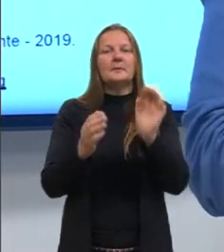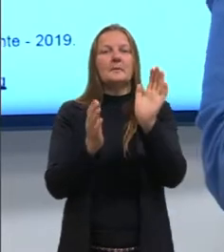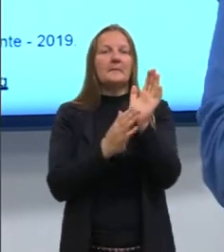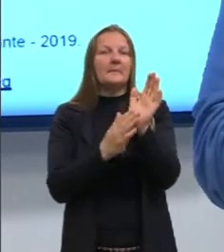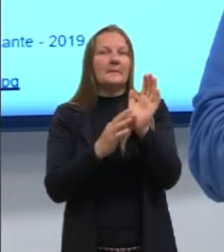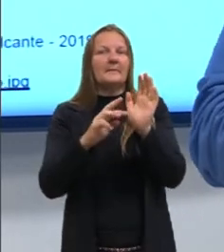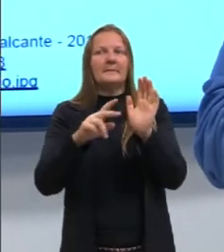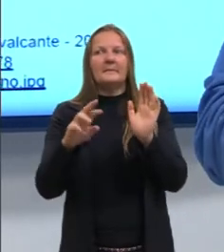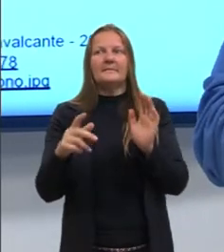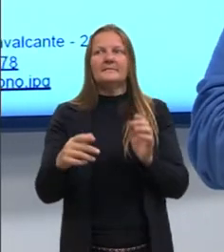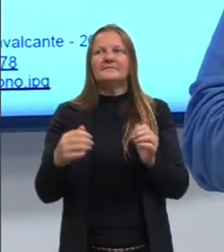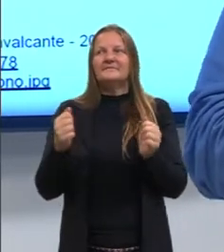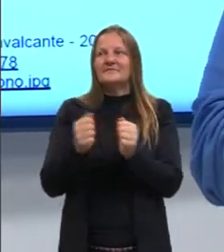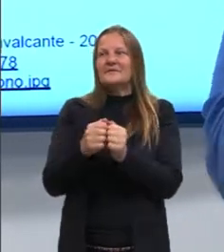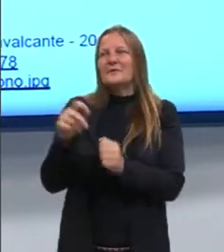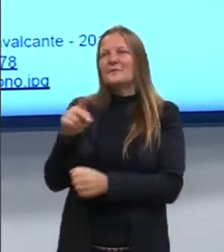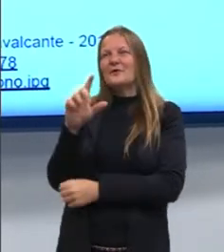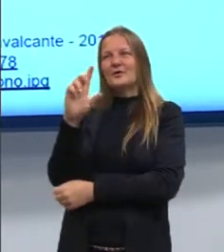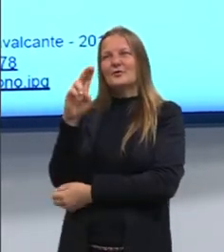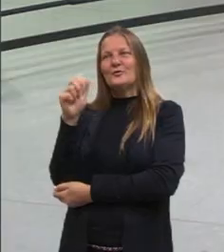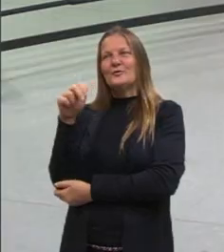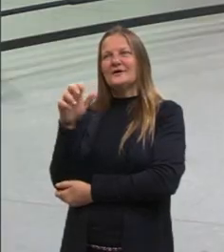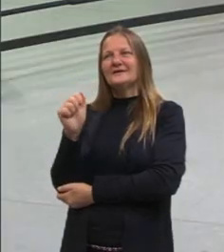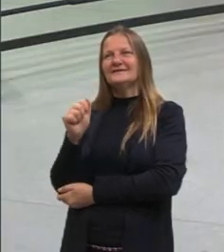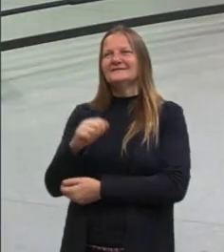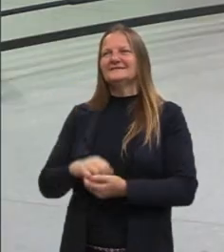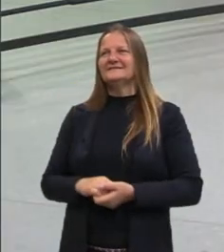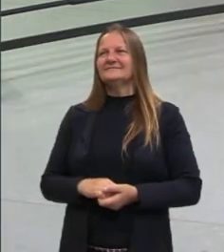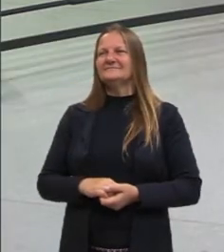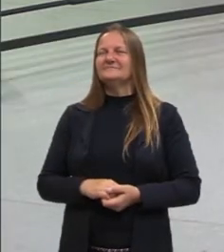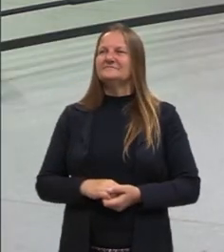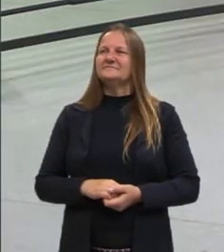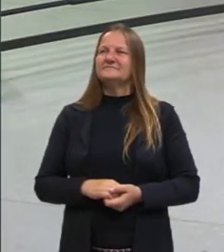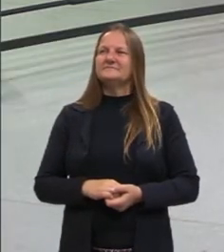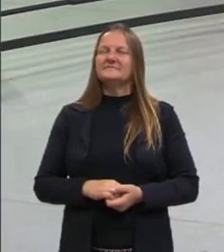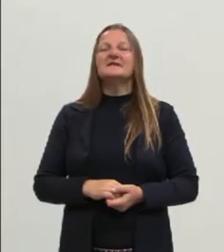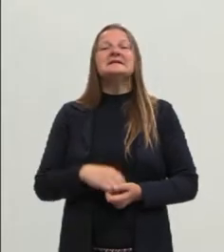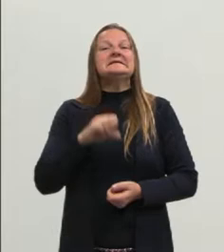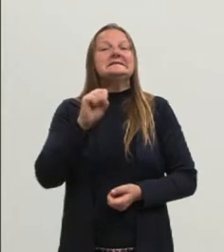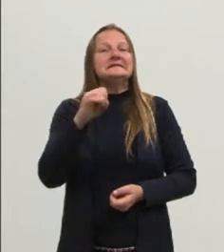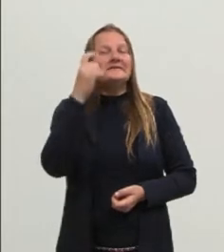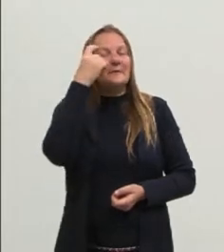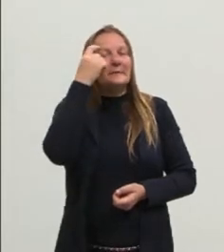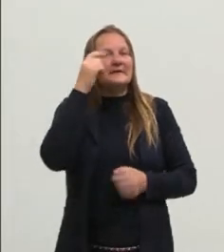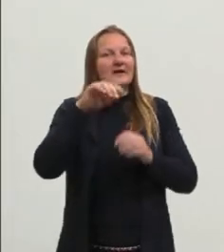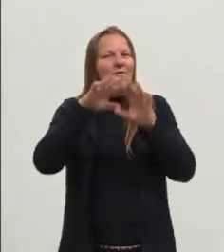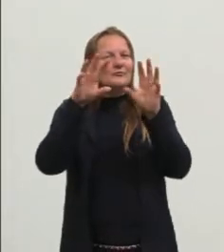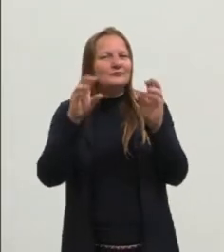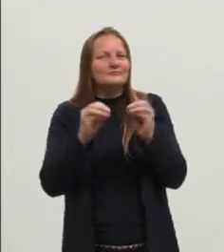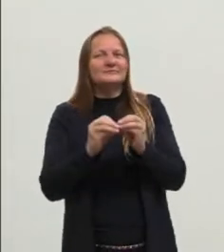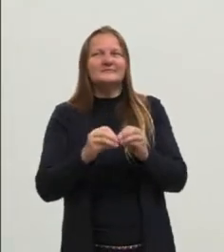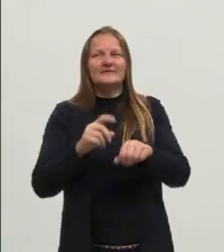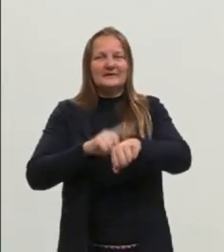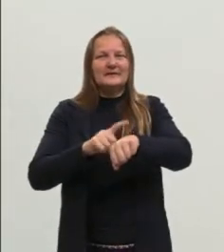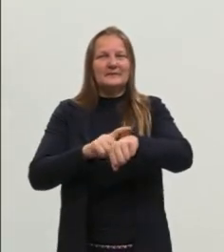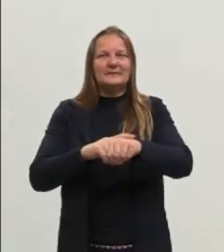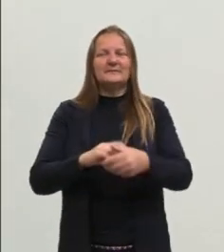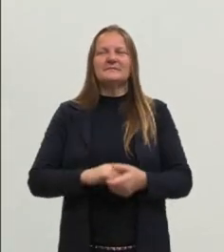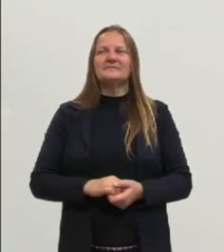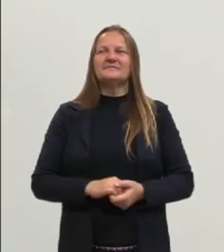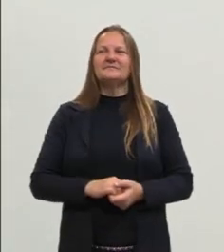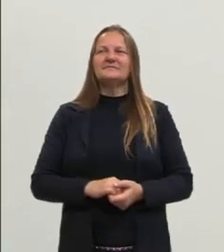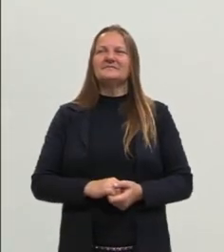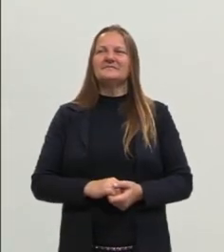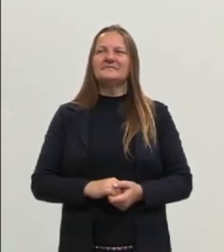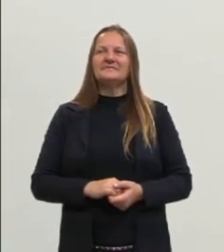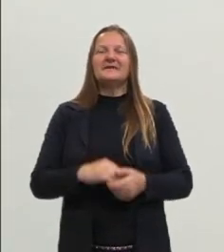e com a participação da Prof. Luana para deixar tudo perfeito. E se a gente for pensar, assim, só para finalizar, que eu também não quero tomar todo o tempo da tua aula,